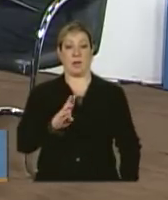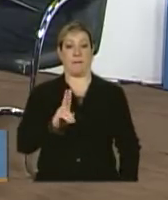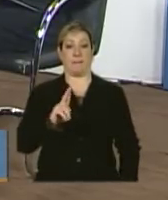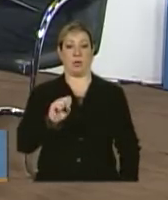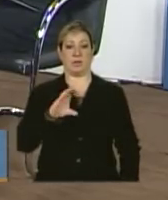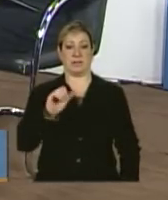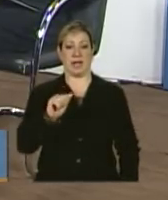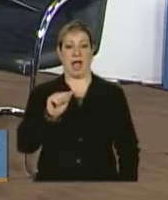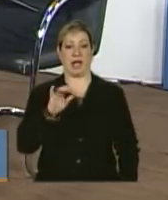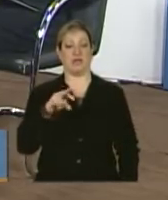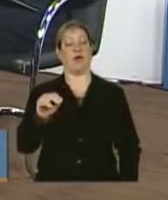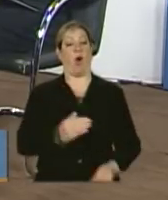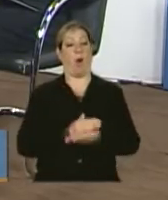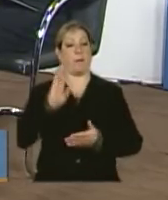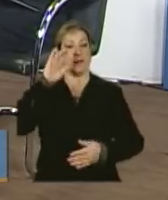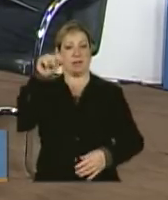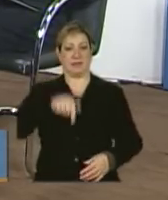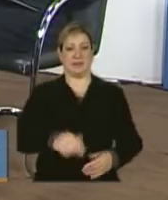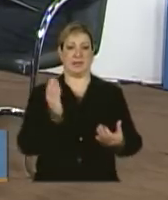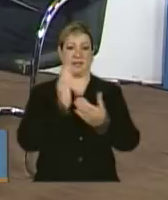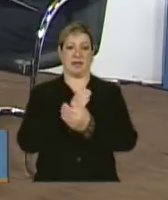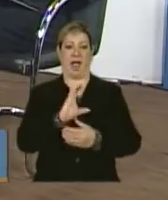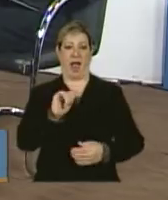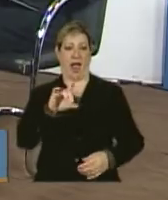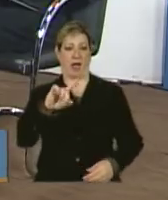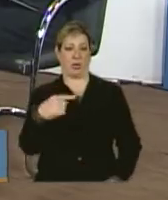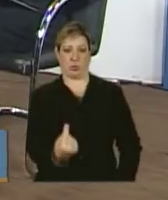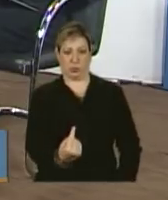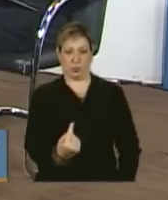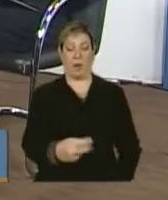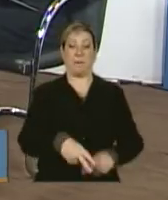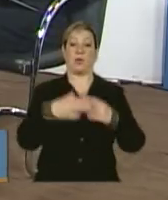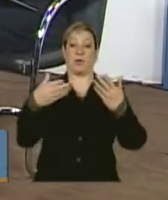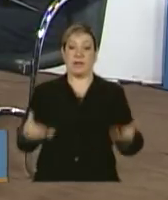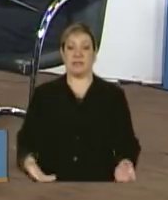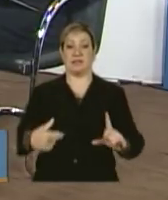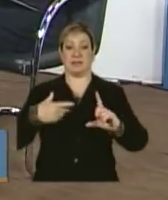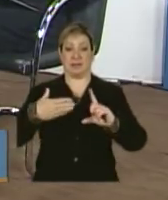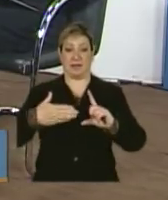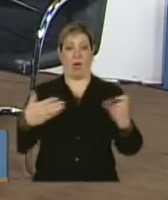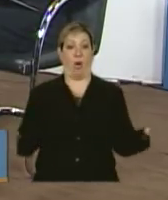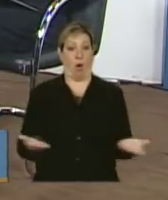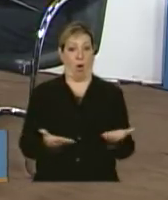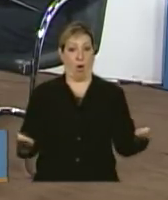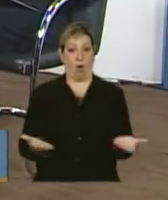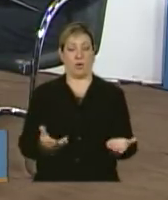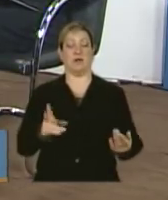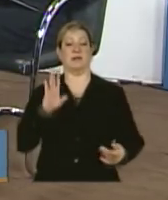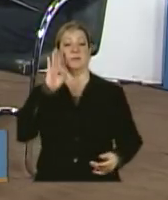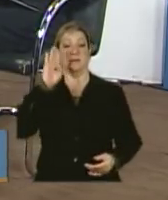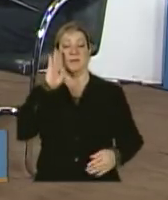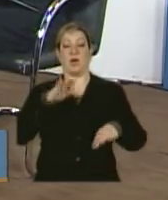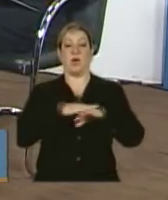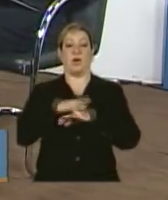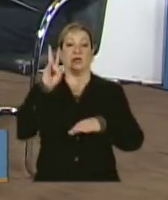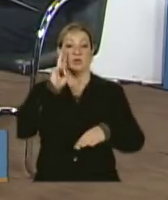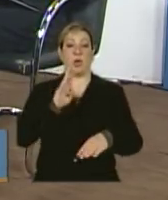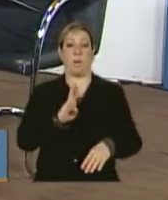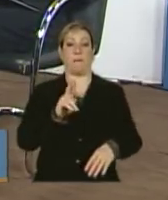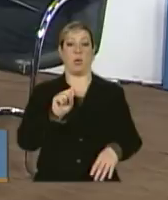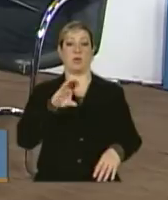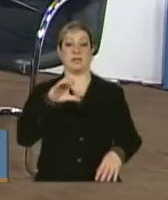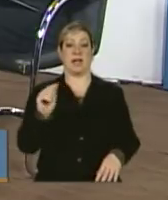no cadastro único. E é por isso que hoje, nessa teleconferência, nós vamos priorizar a discussão sobre a busca ativa para